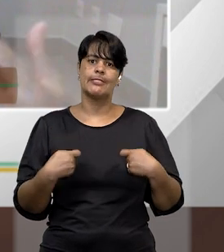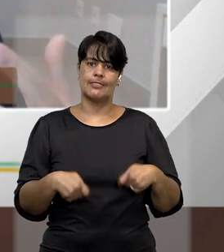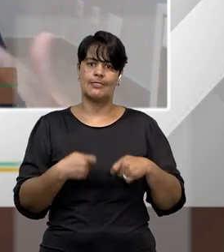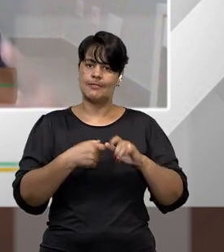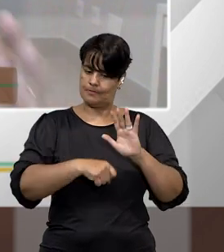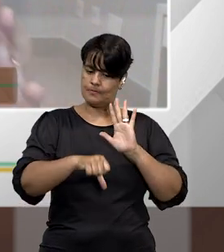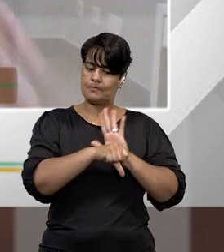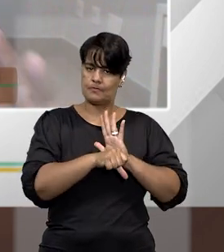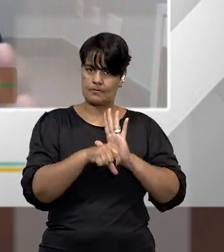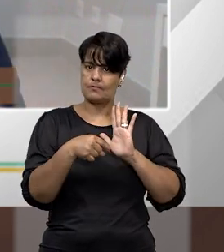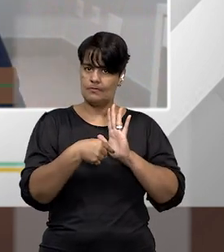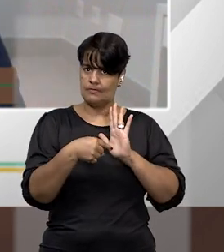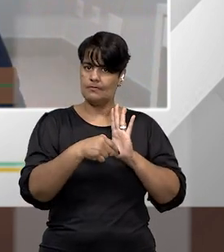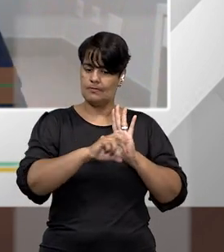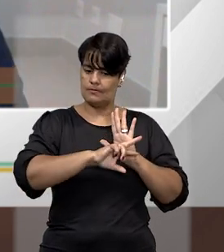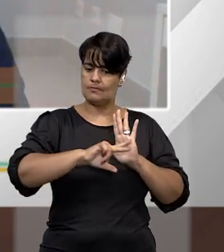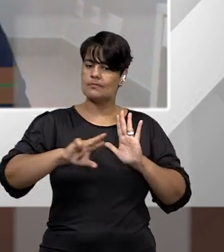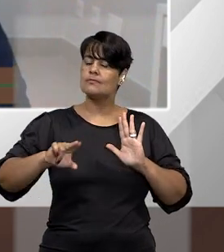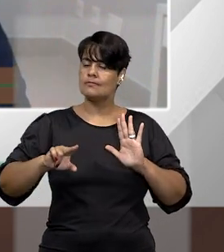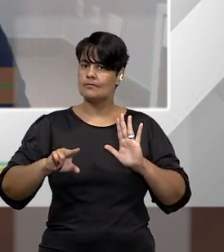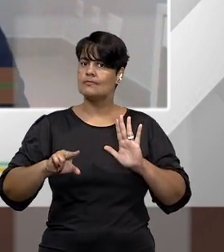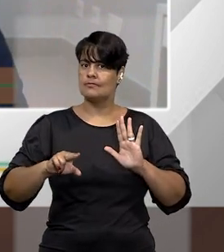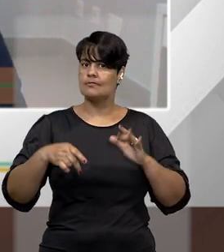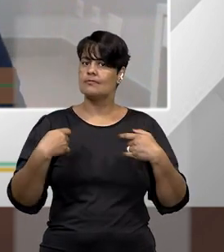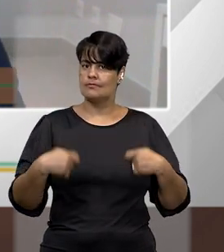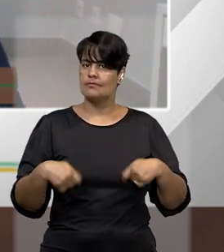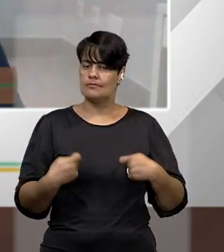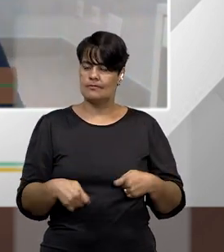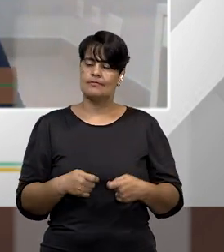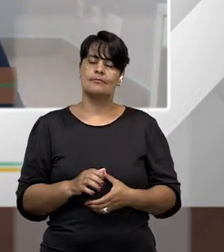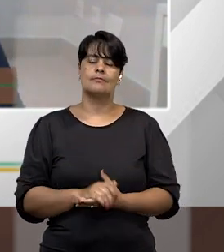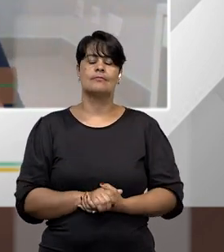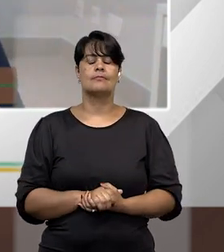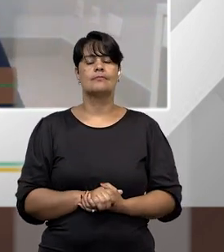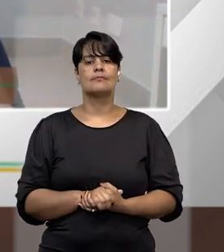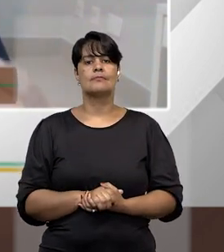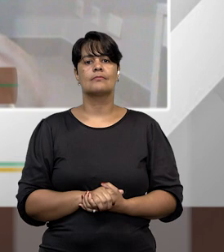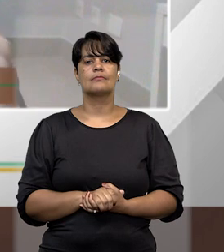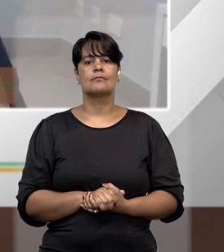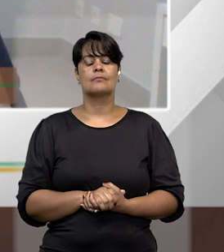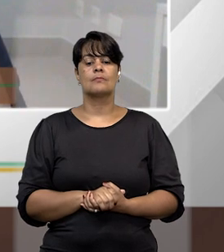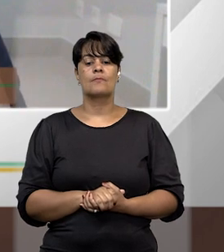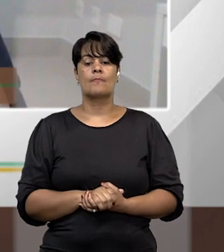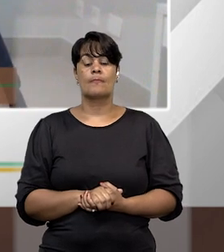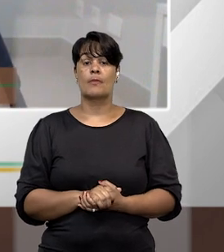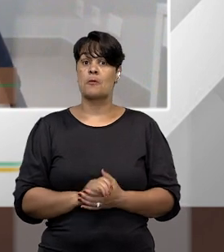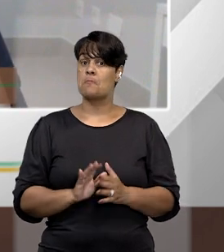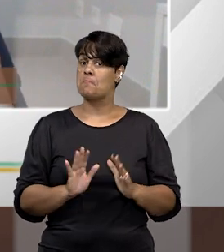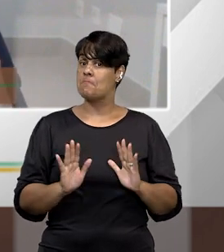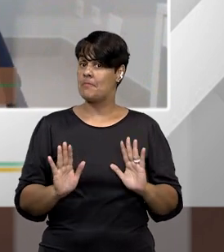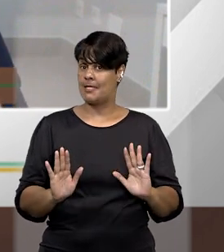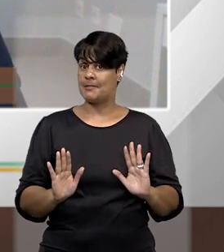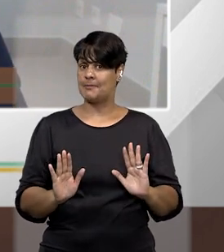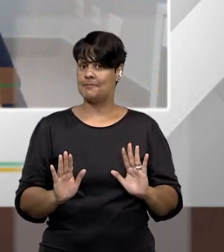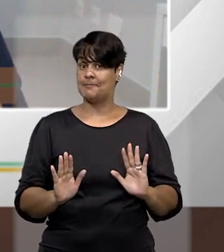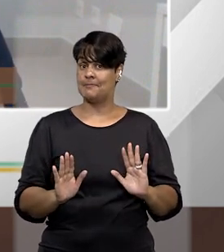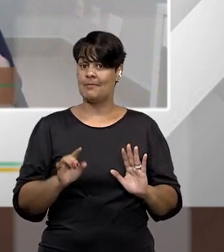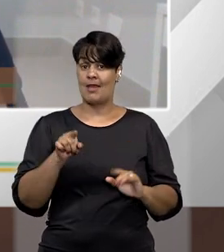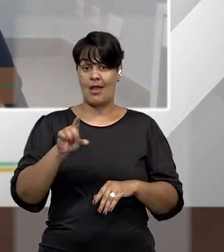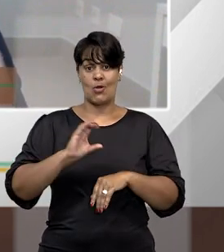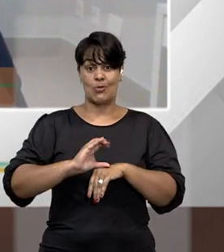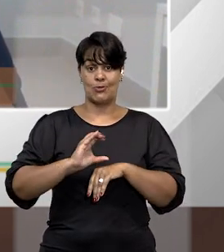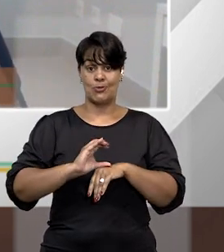certa severidade os comportamentos aqui considerados como criminosos. Porém, essa Constituição, até pela